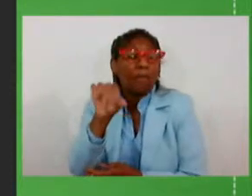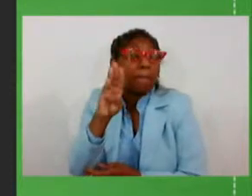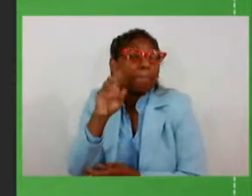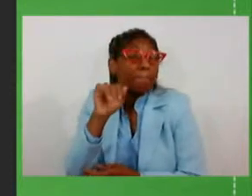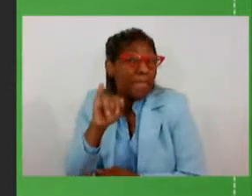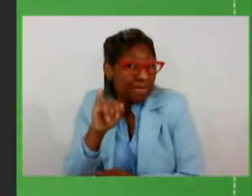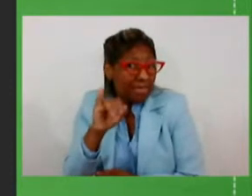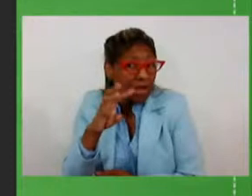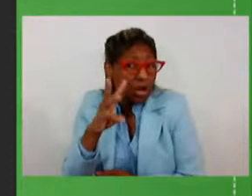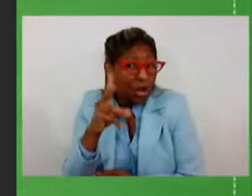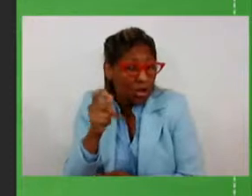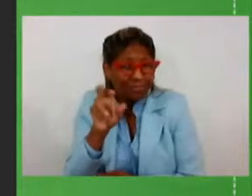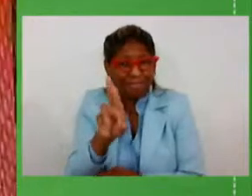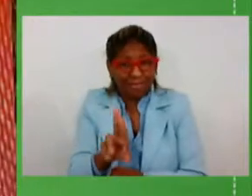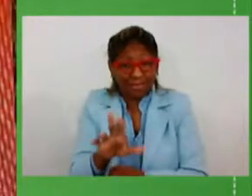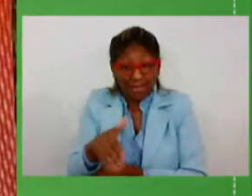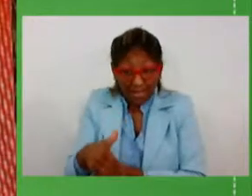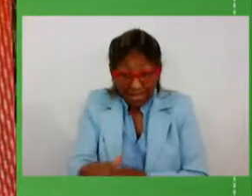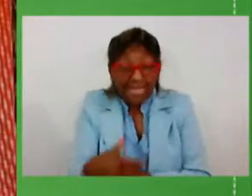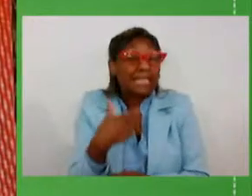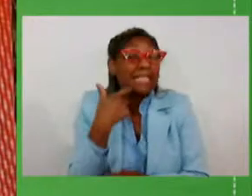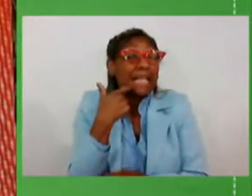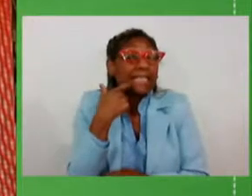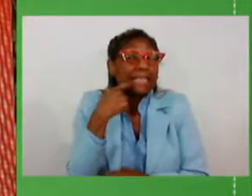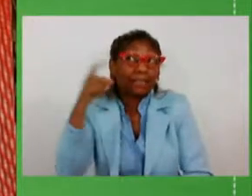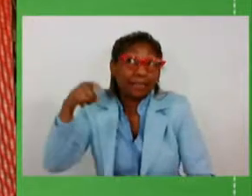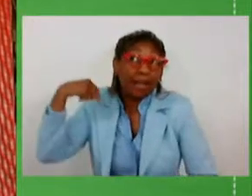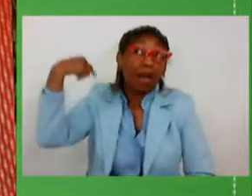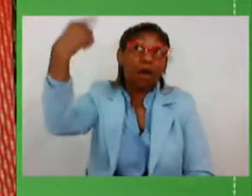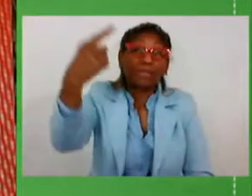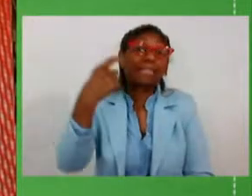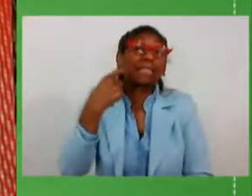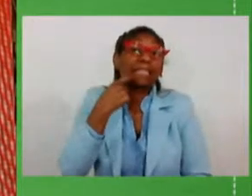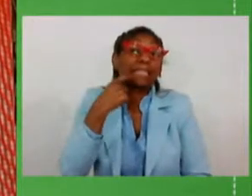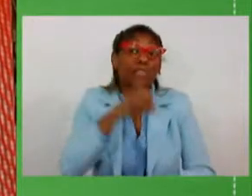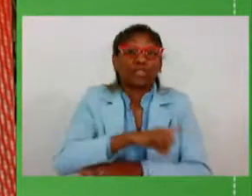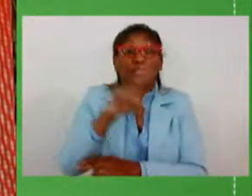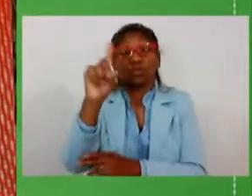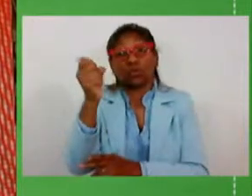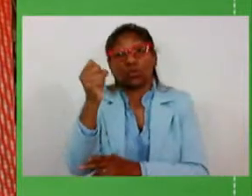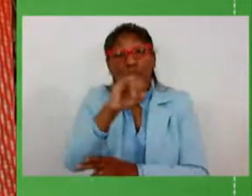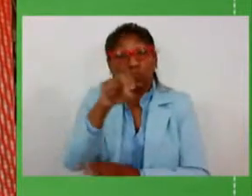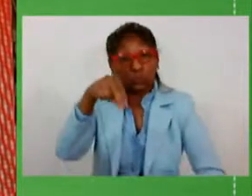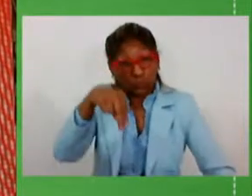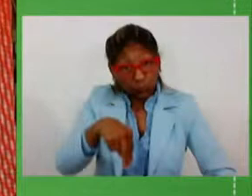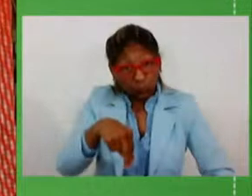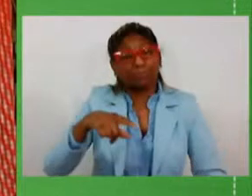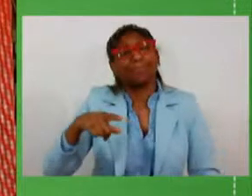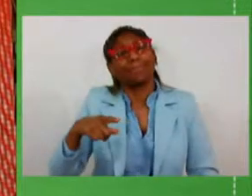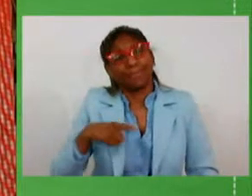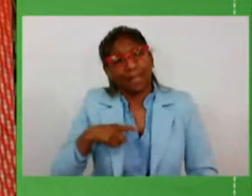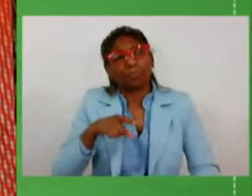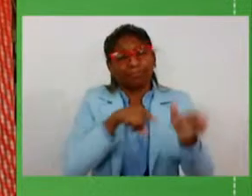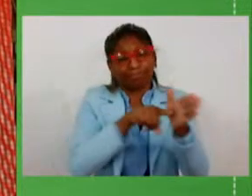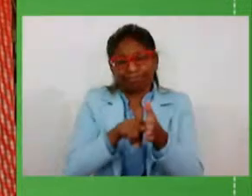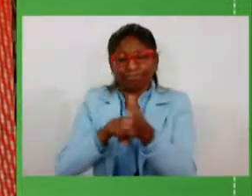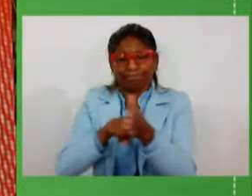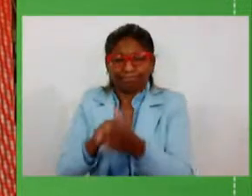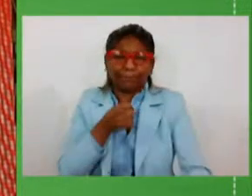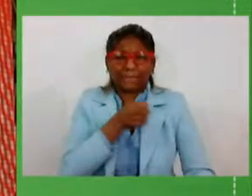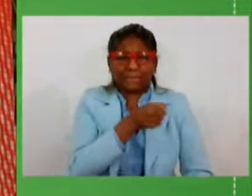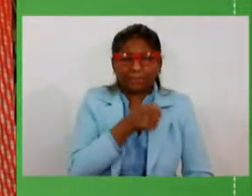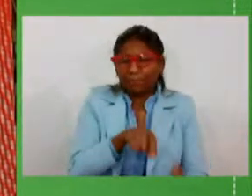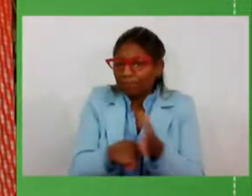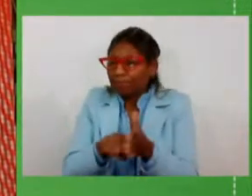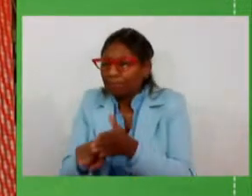partir da sexta-feira, da próxima semana, dia 18 de junho, nós estaremos com a consulta pública para